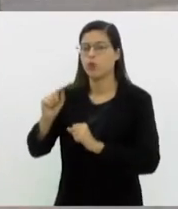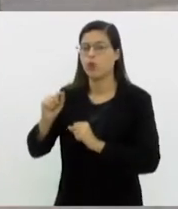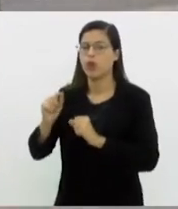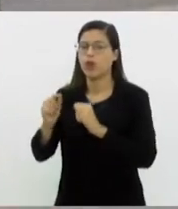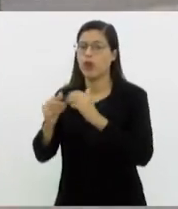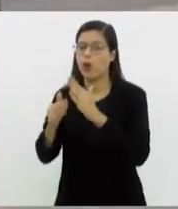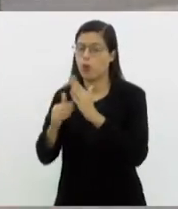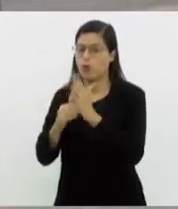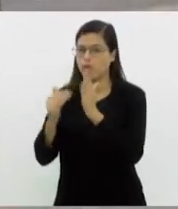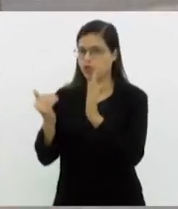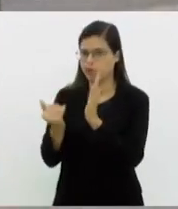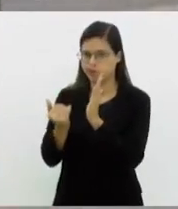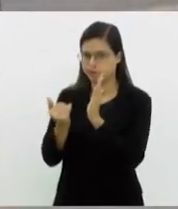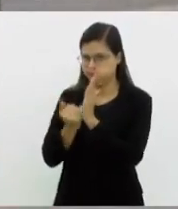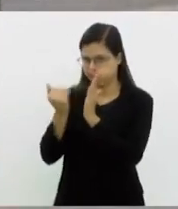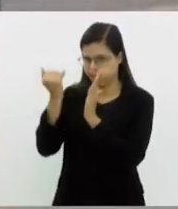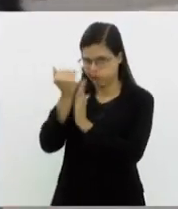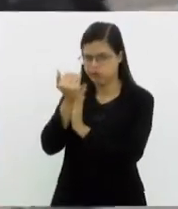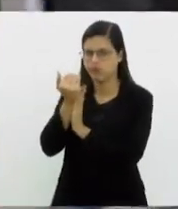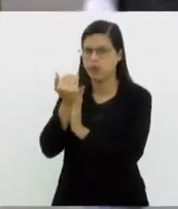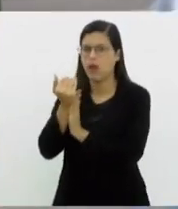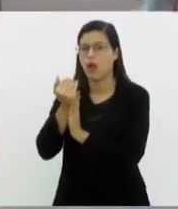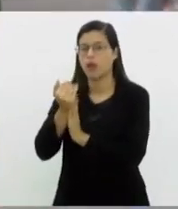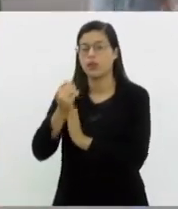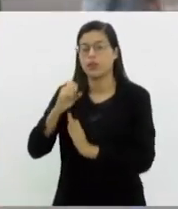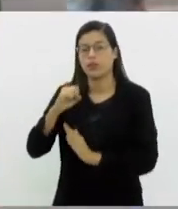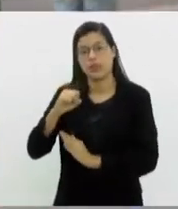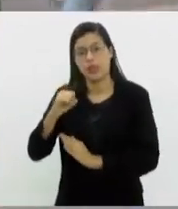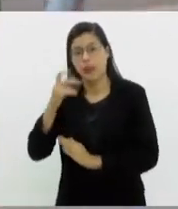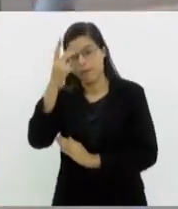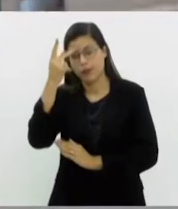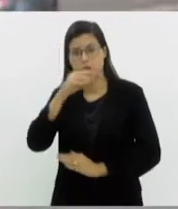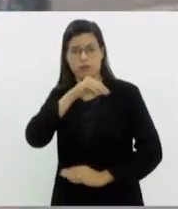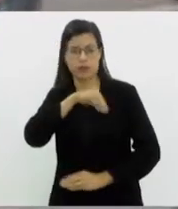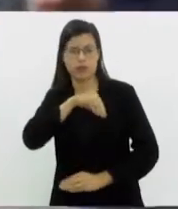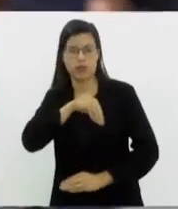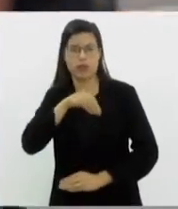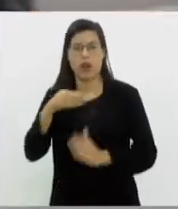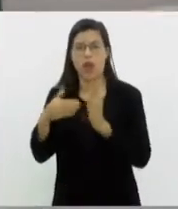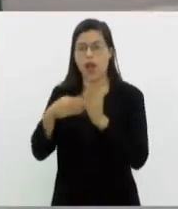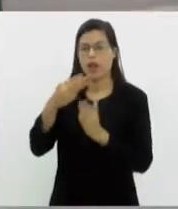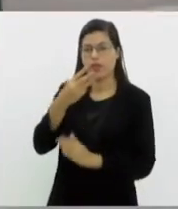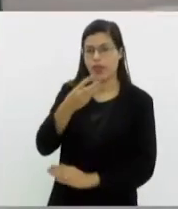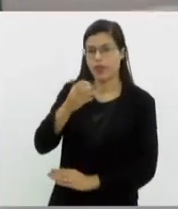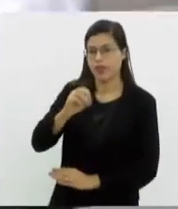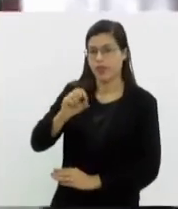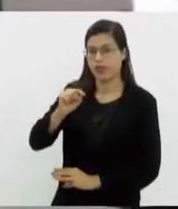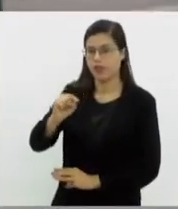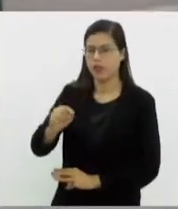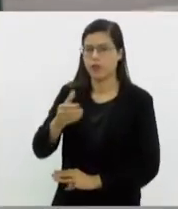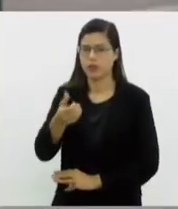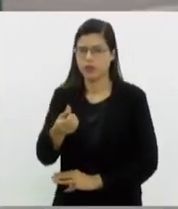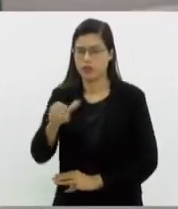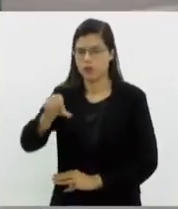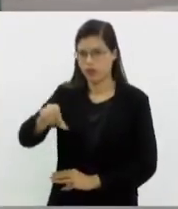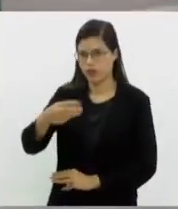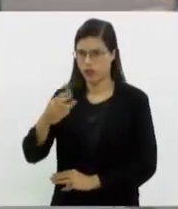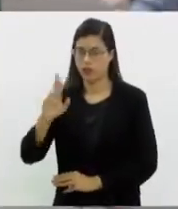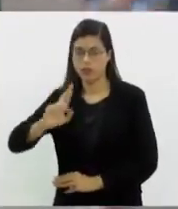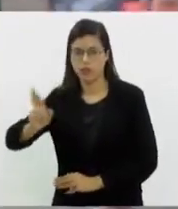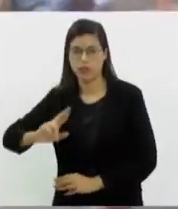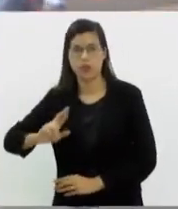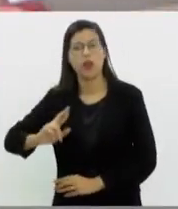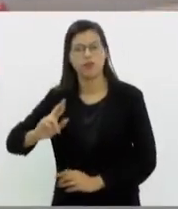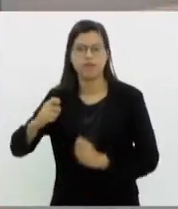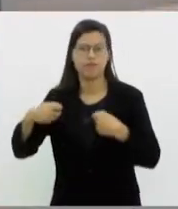limites de entrega. Então esse ano quem recebe até R$ 30.693 é quem precisa fazer a declaração a partir desse